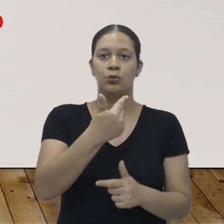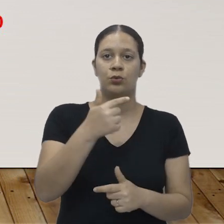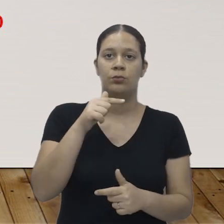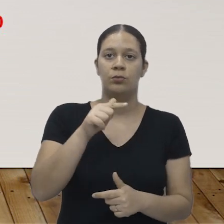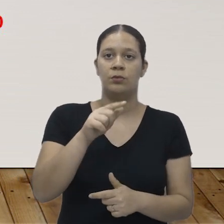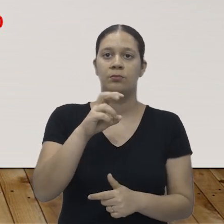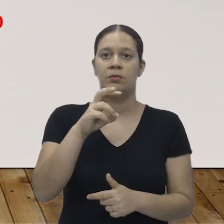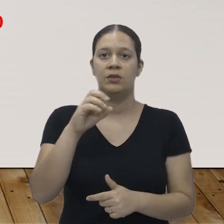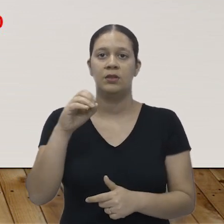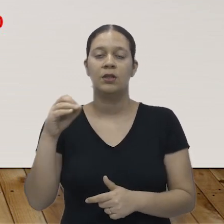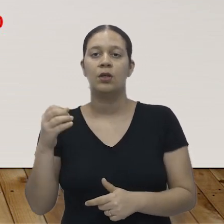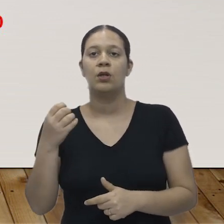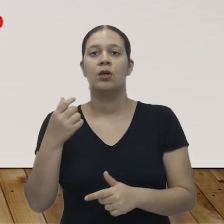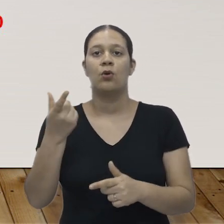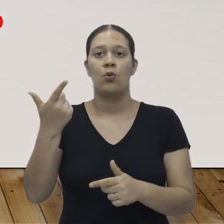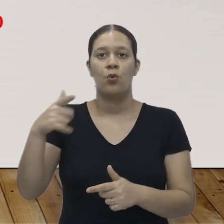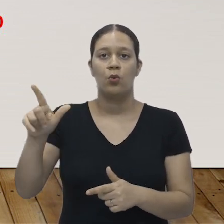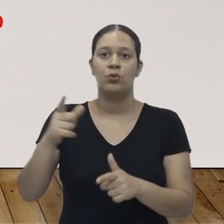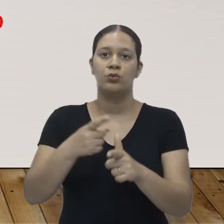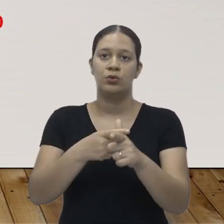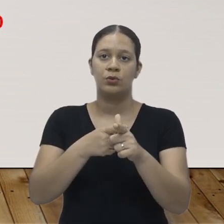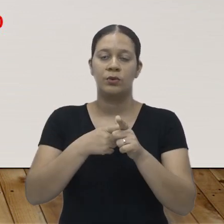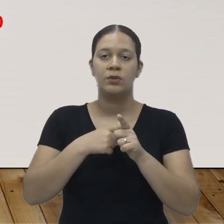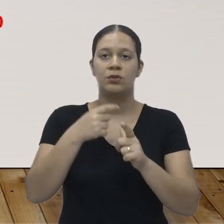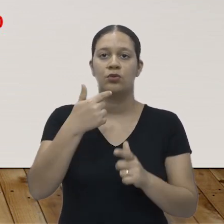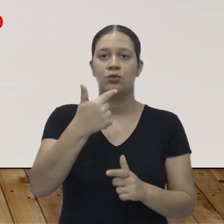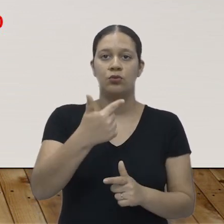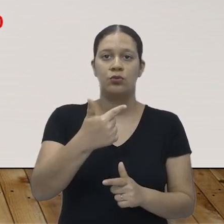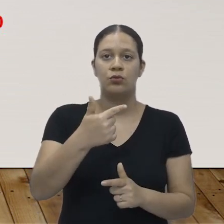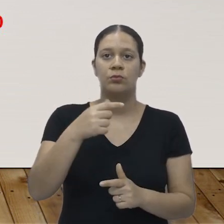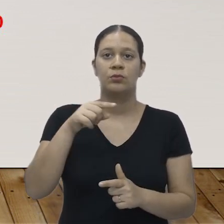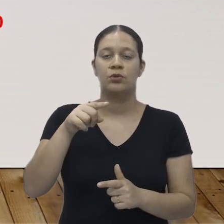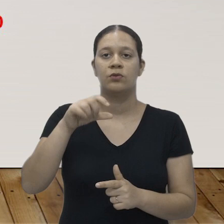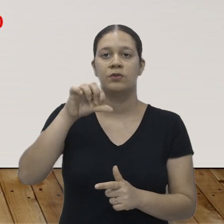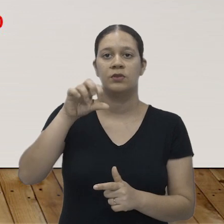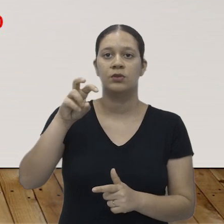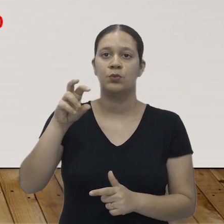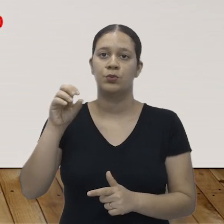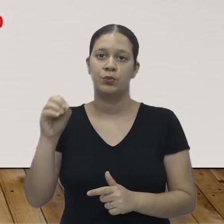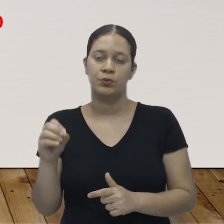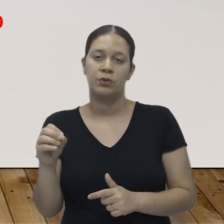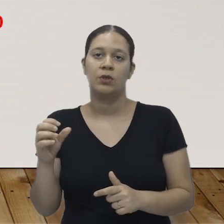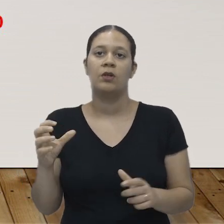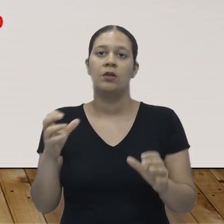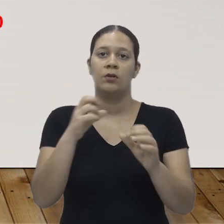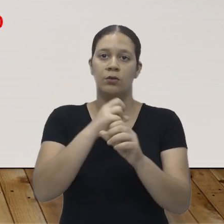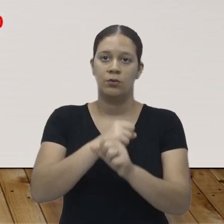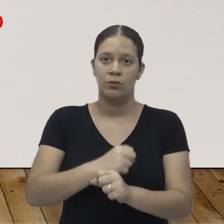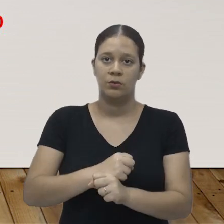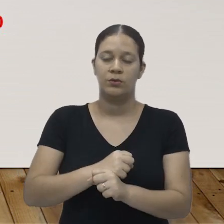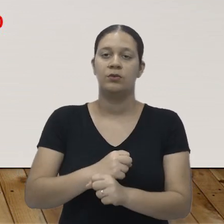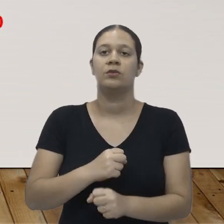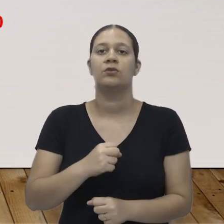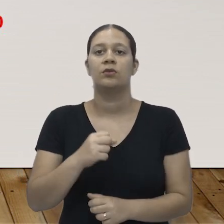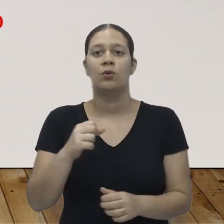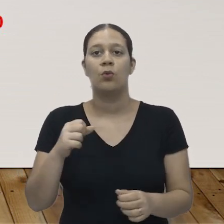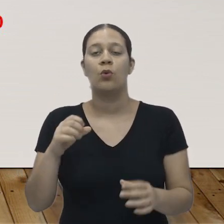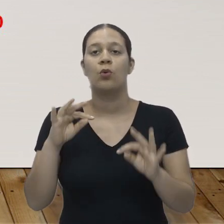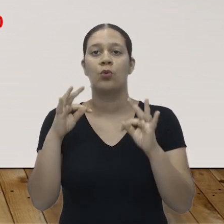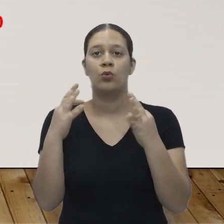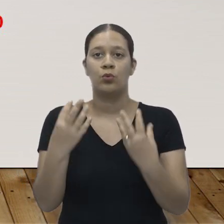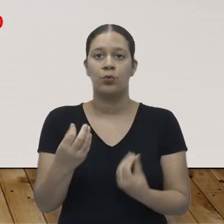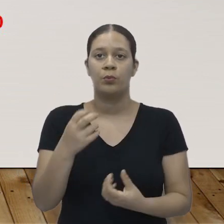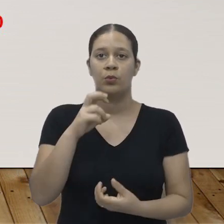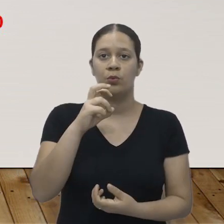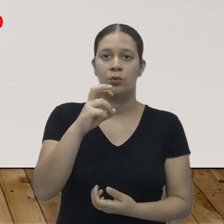de R$ 2.500,00 com outra dívida de R$ 2.950,00. Ao final de tudo, o senhor Chico ficou